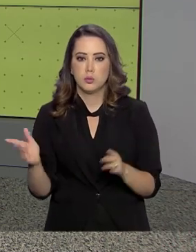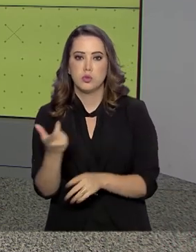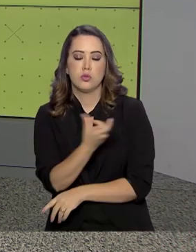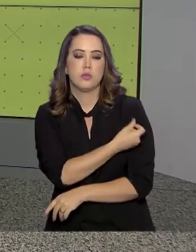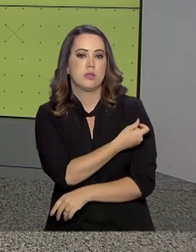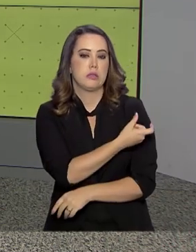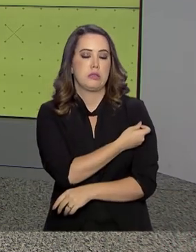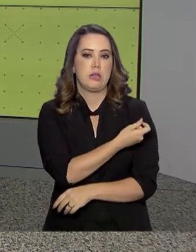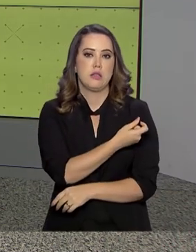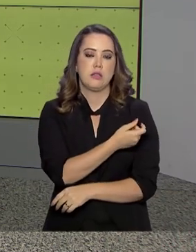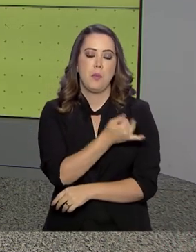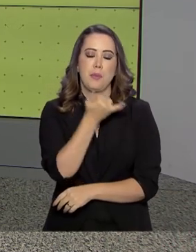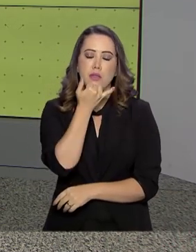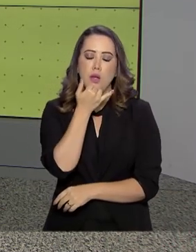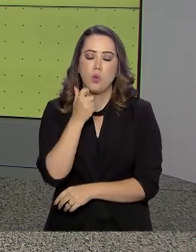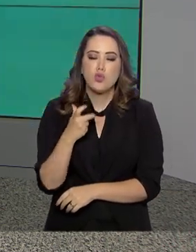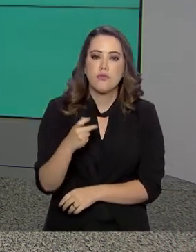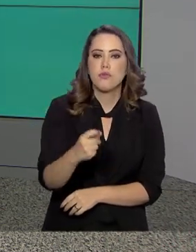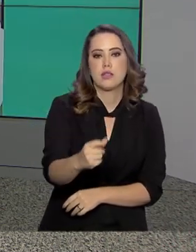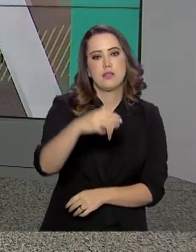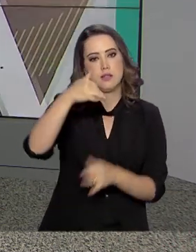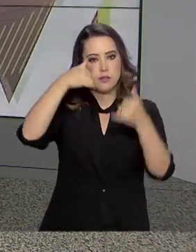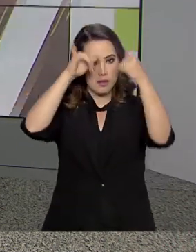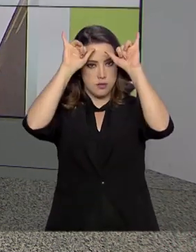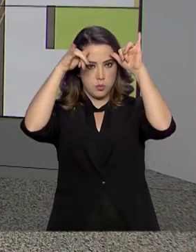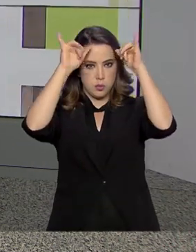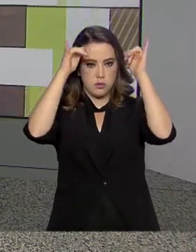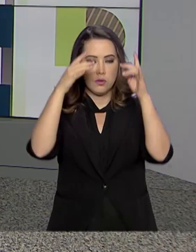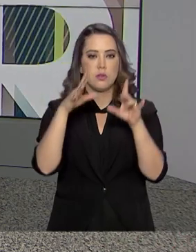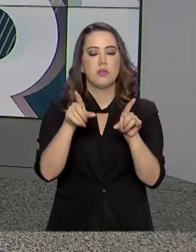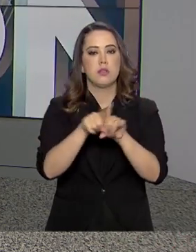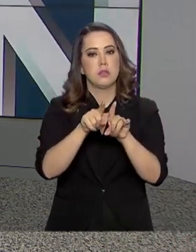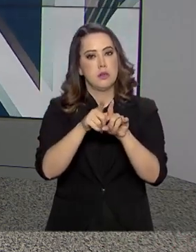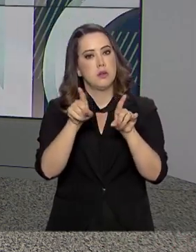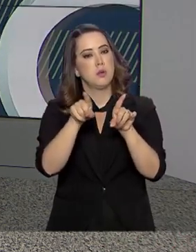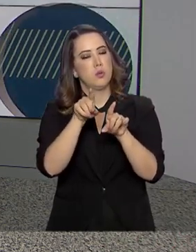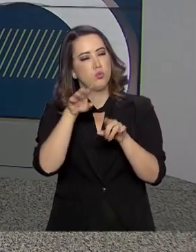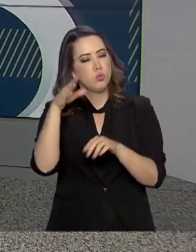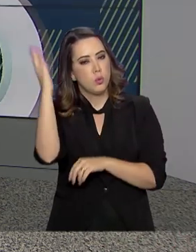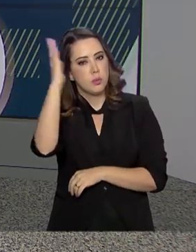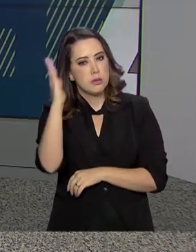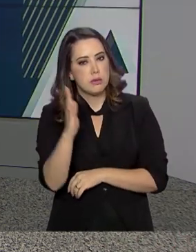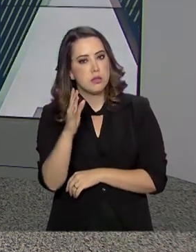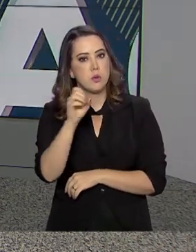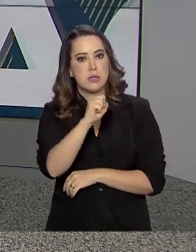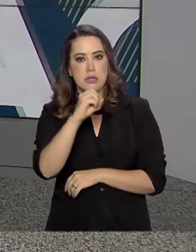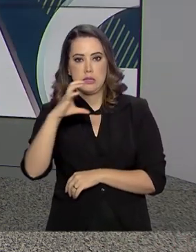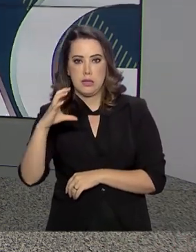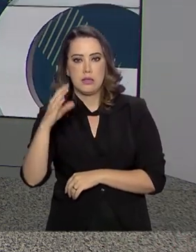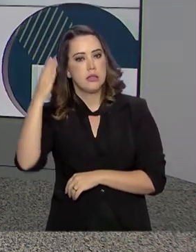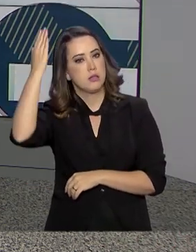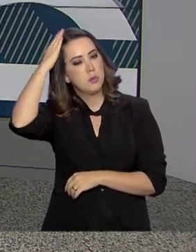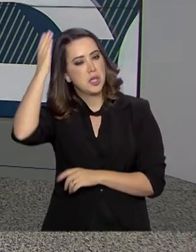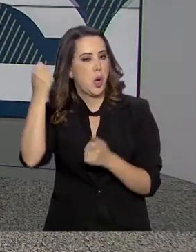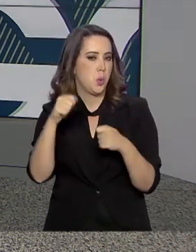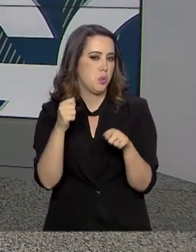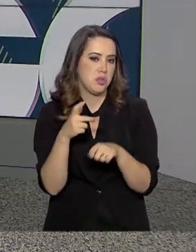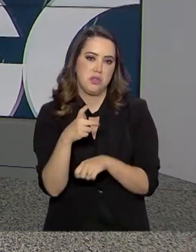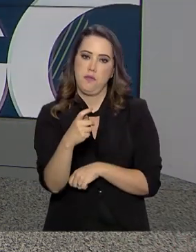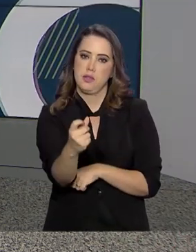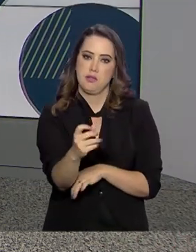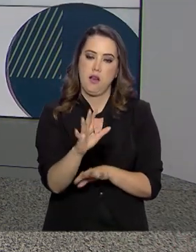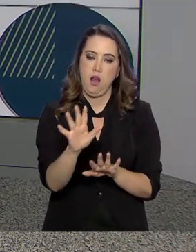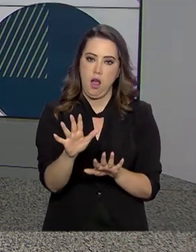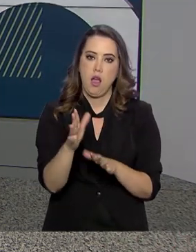afitosa para bovinos e bubalinos na maior parte do país. Os estados de Santa Catarina e Paraná estão liberados da vacinação contra a